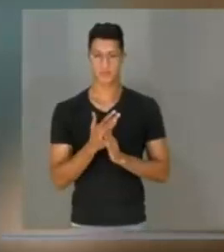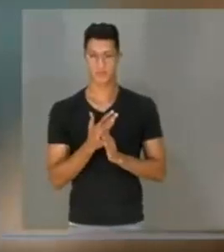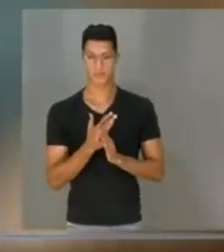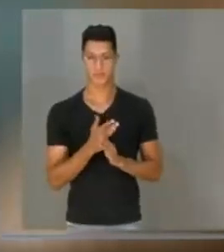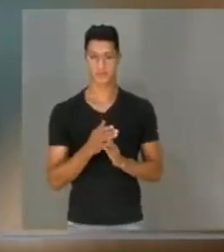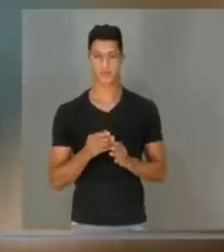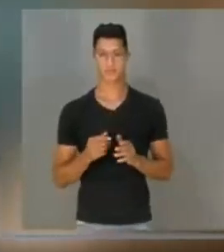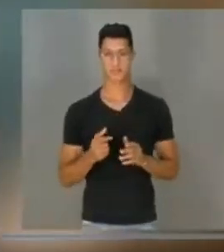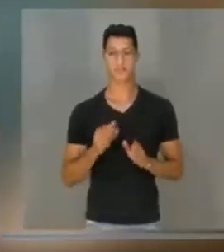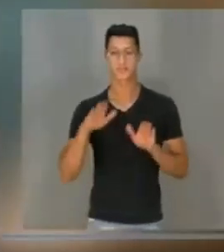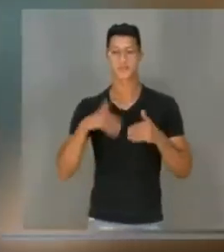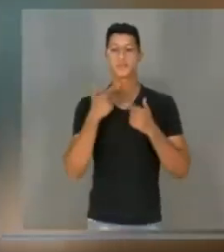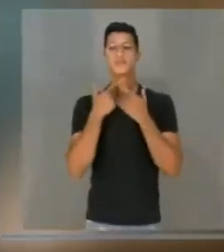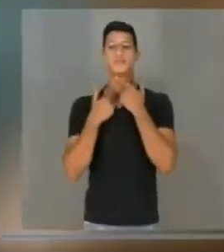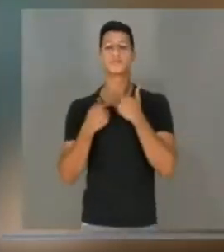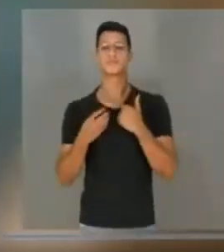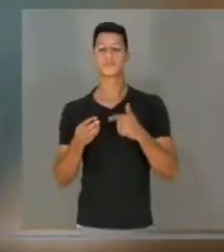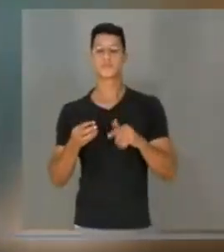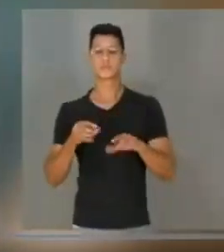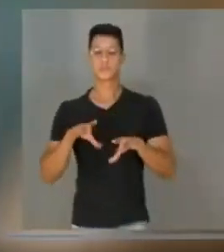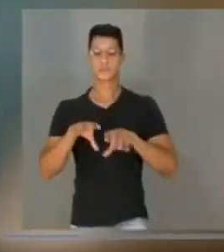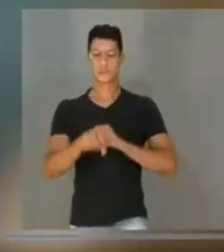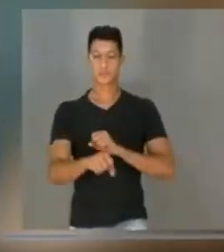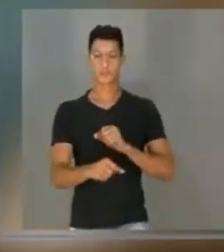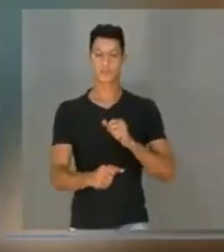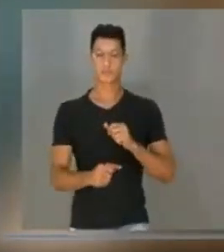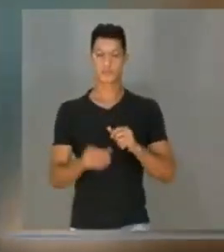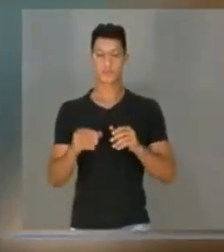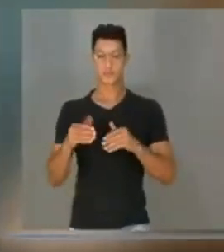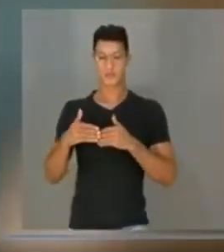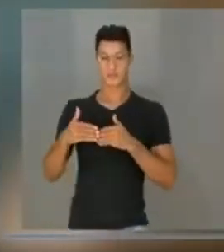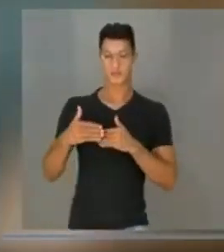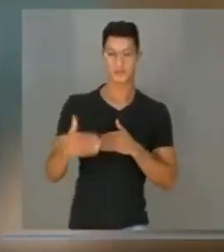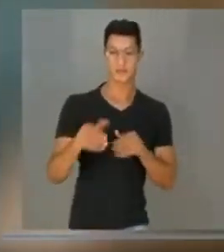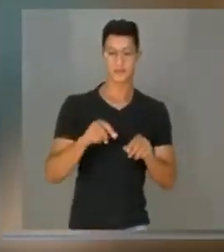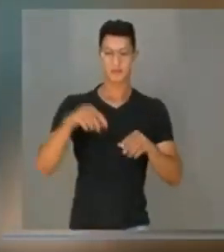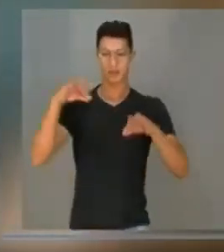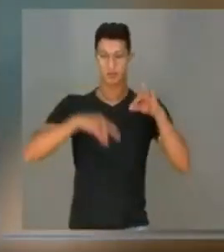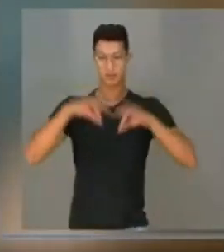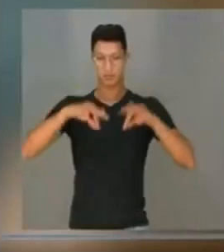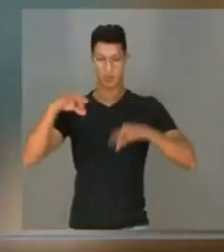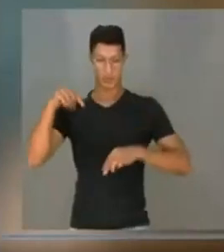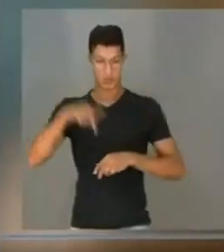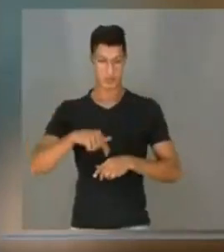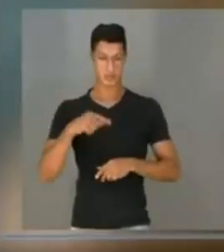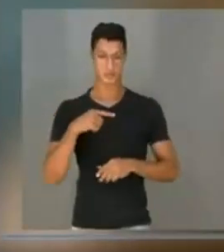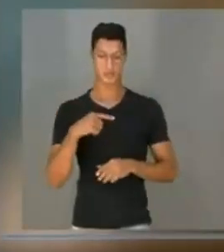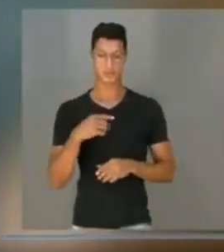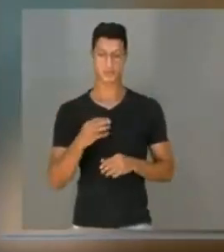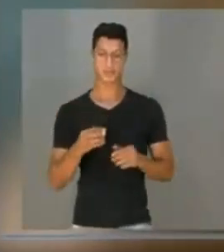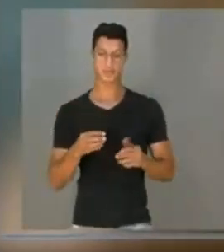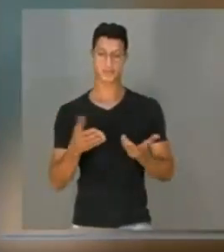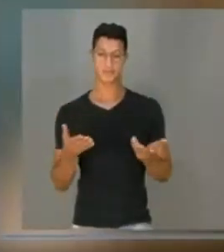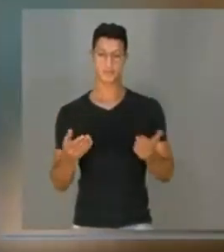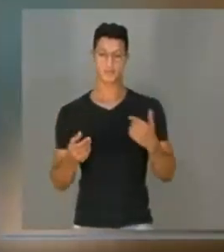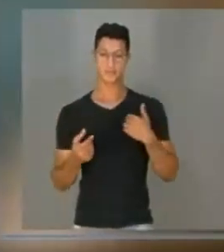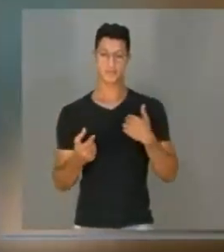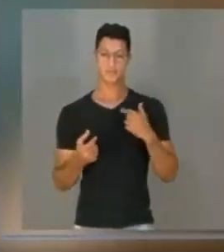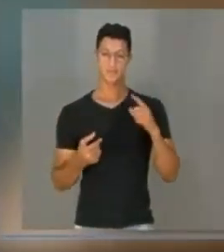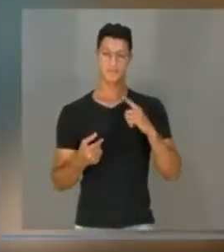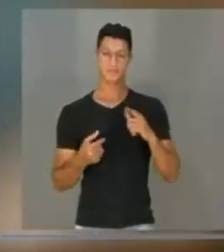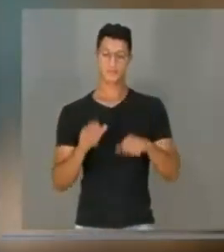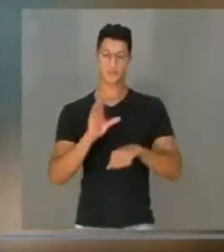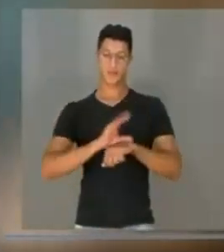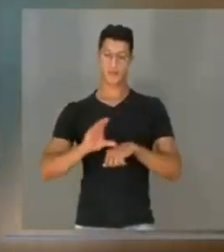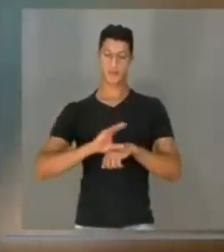desejei me formar e inserir carreira como acupunturista, eu então tive que